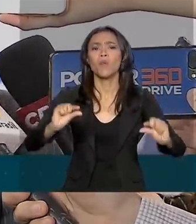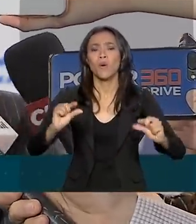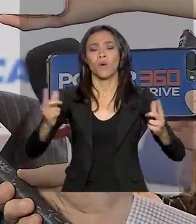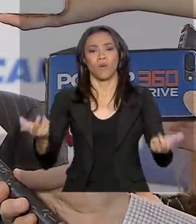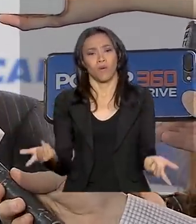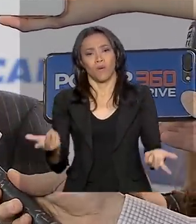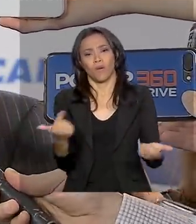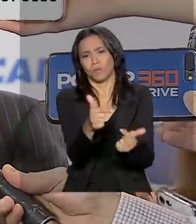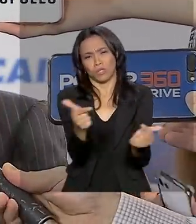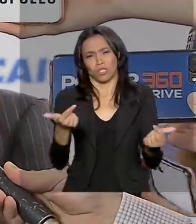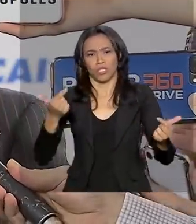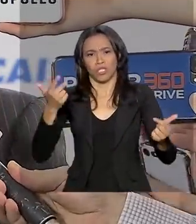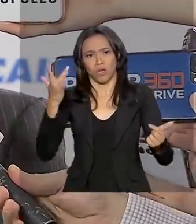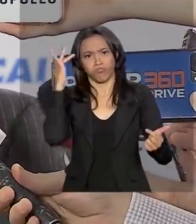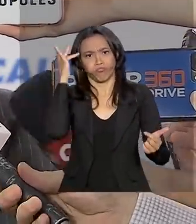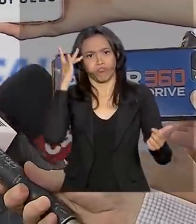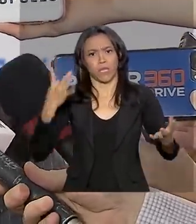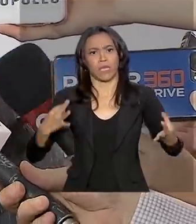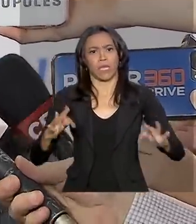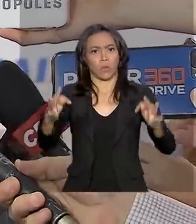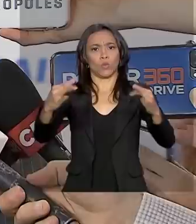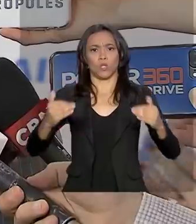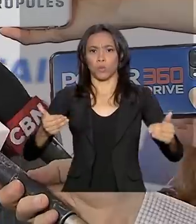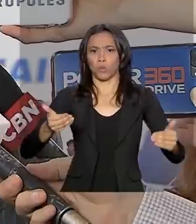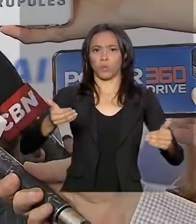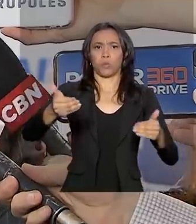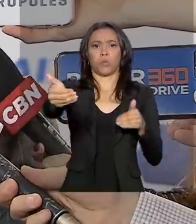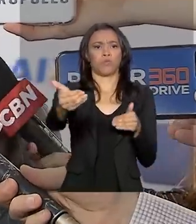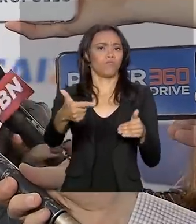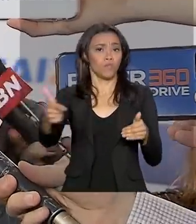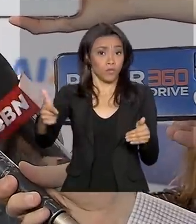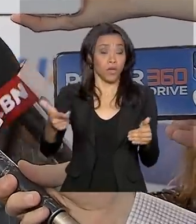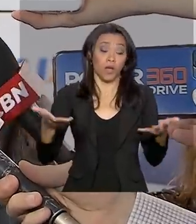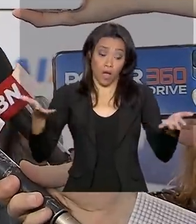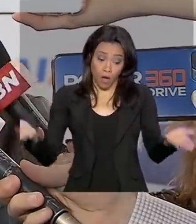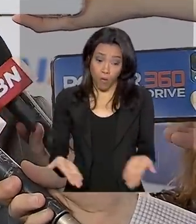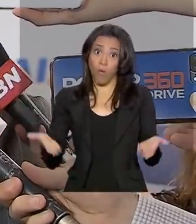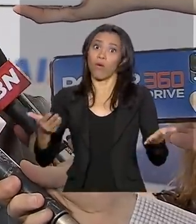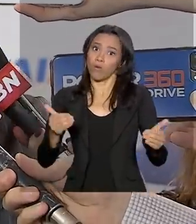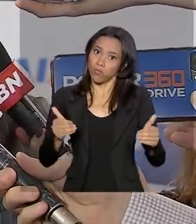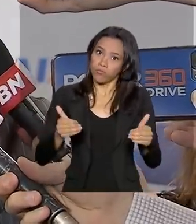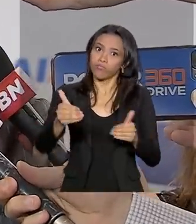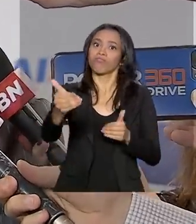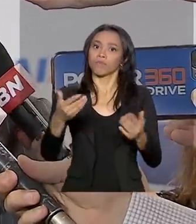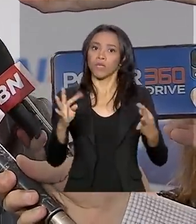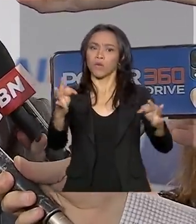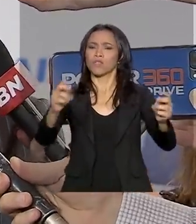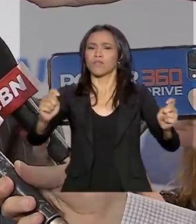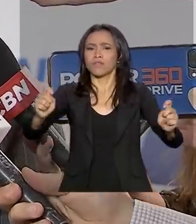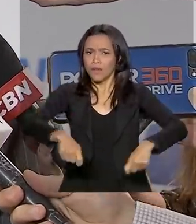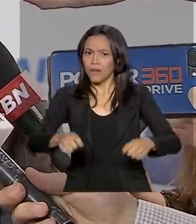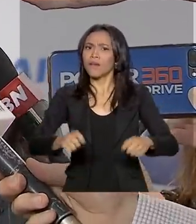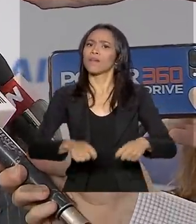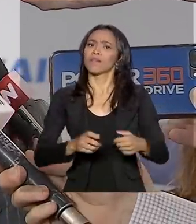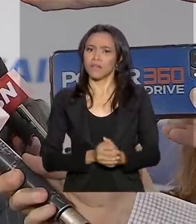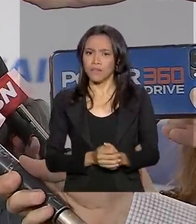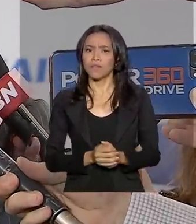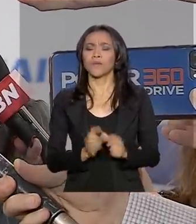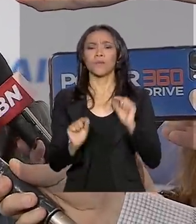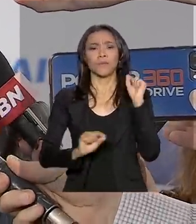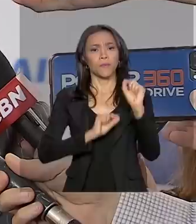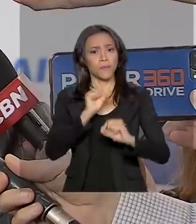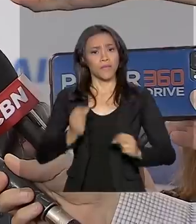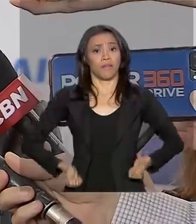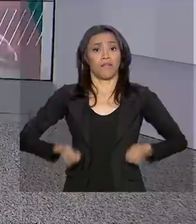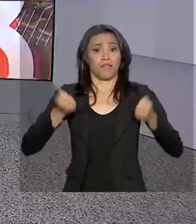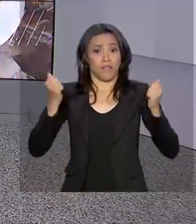esse avanço tecnológico. Então, claramente, com os avanços tecnológicos, existem potenciais redutores nas